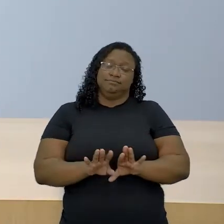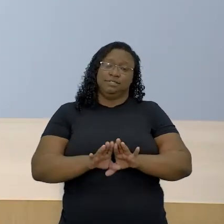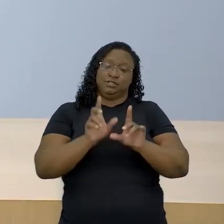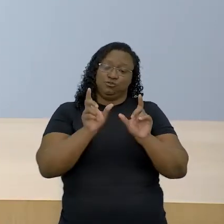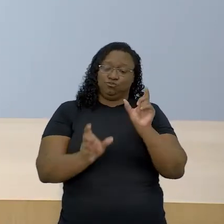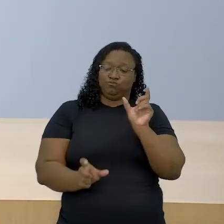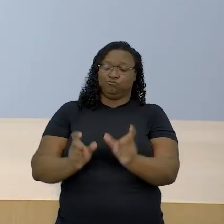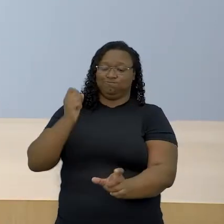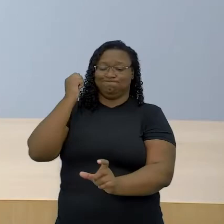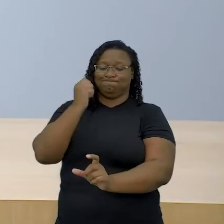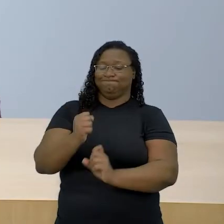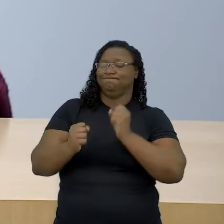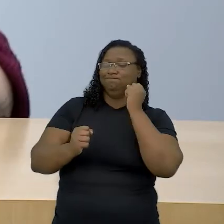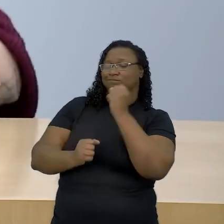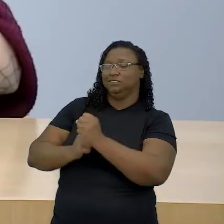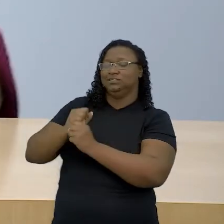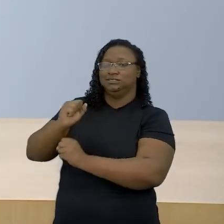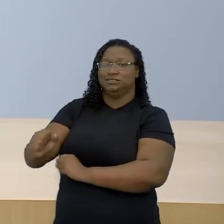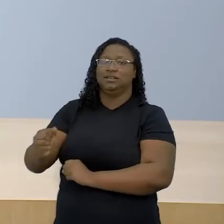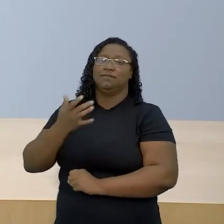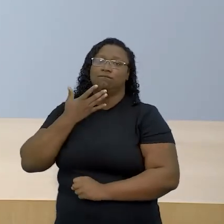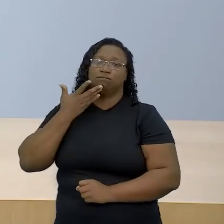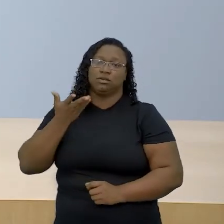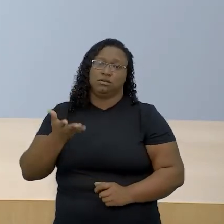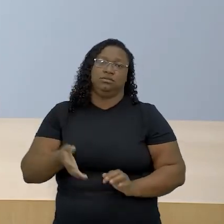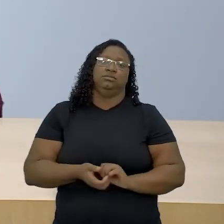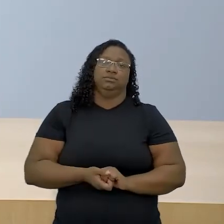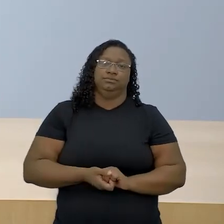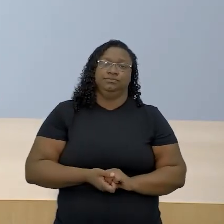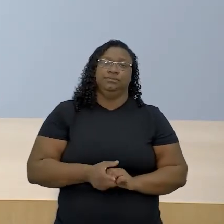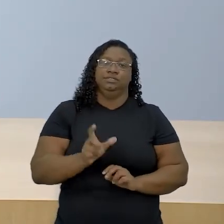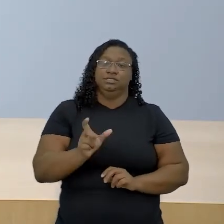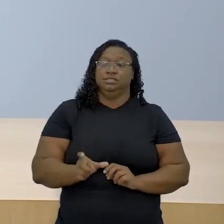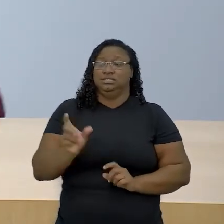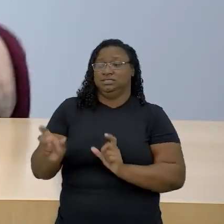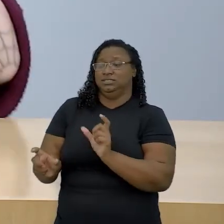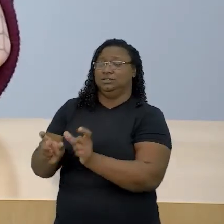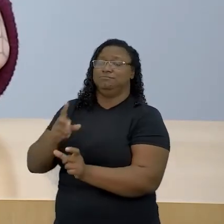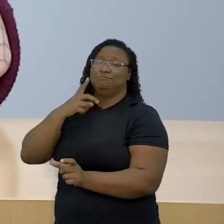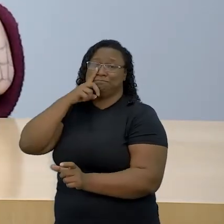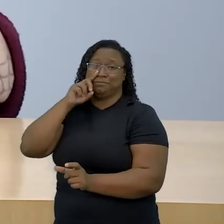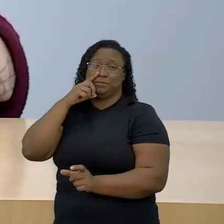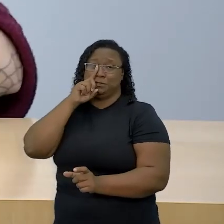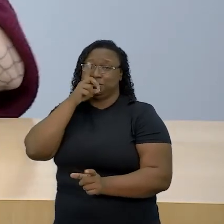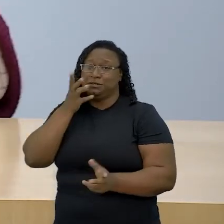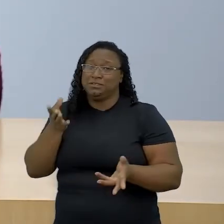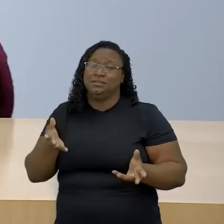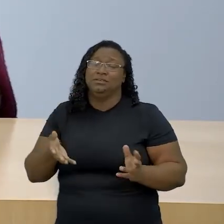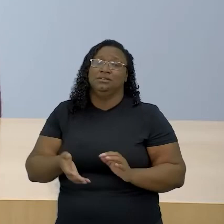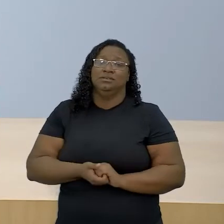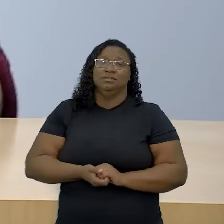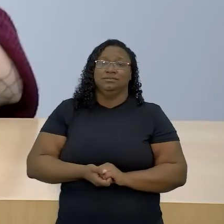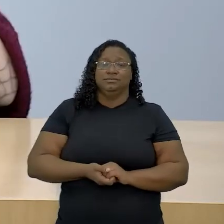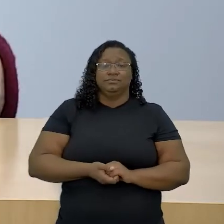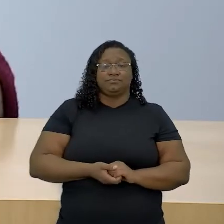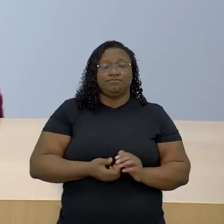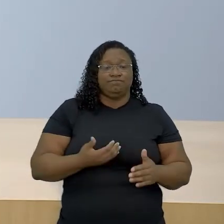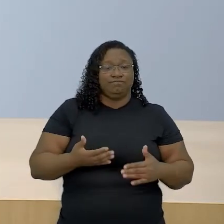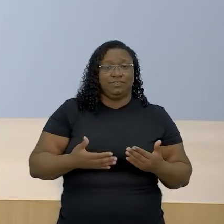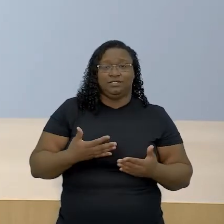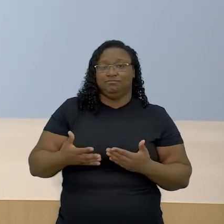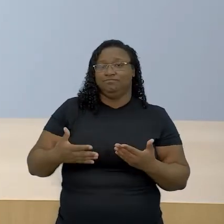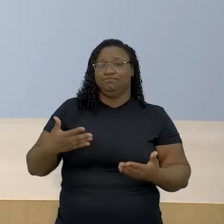Corpos, então, que estão sempre em risco de morte devido a determinados